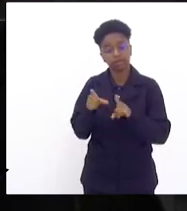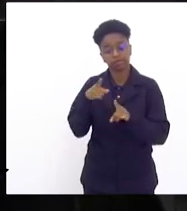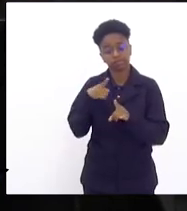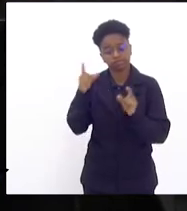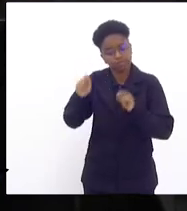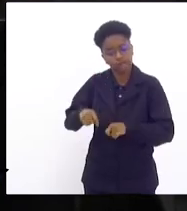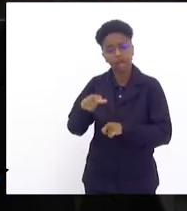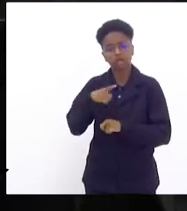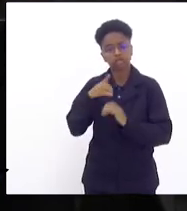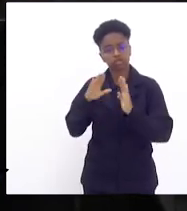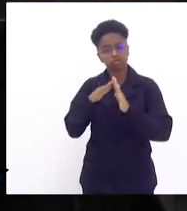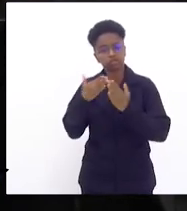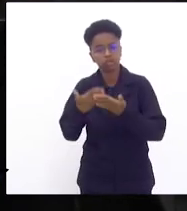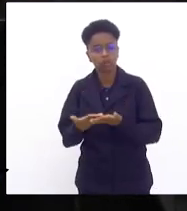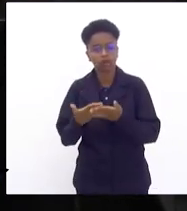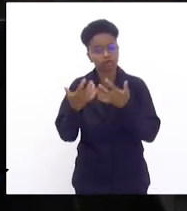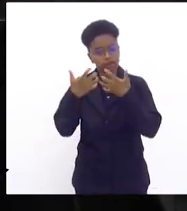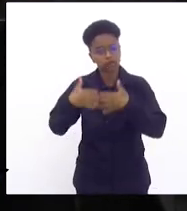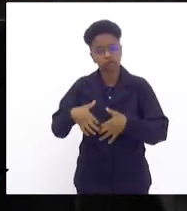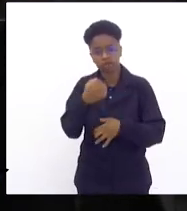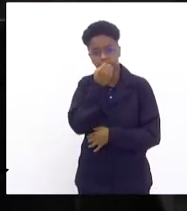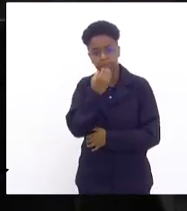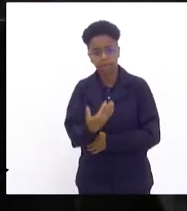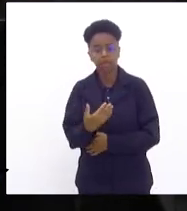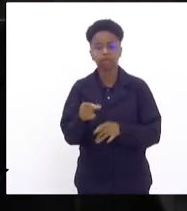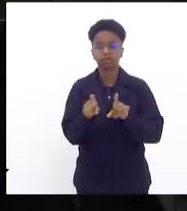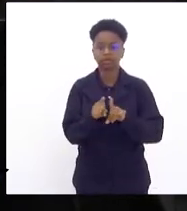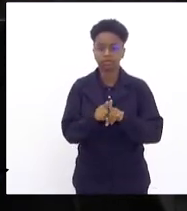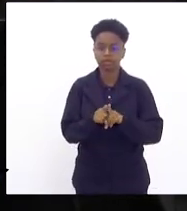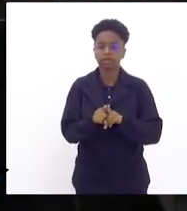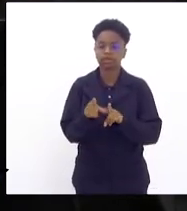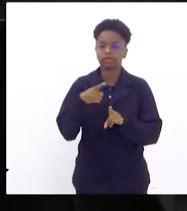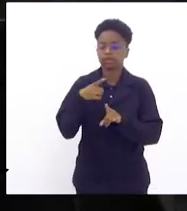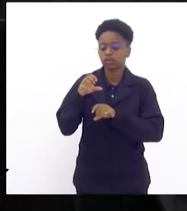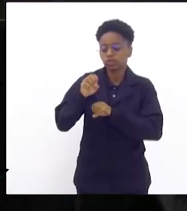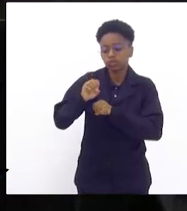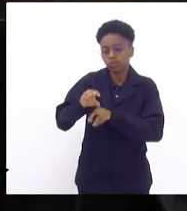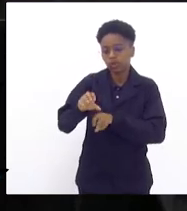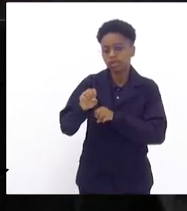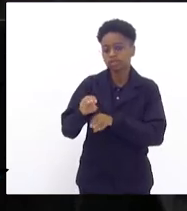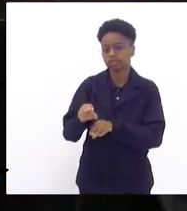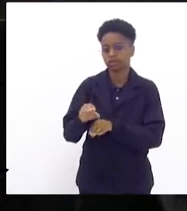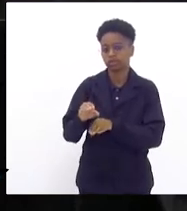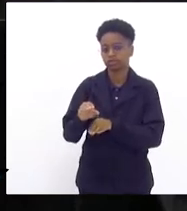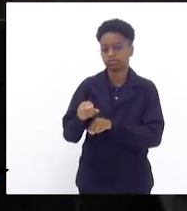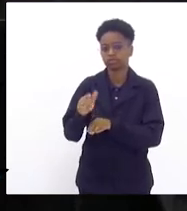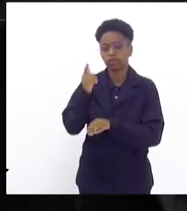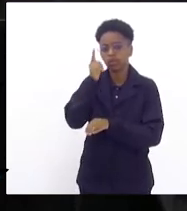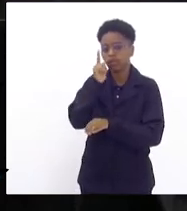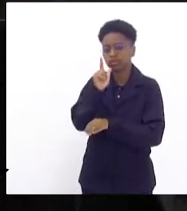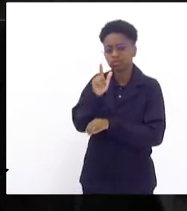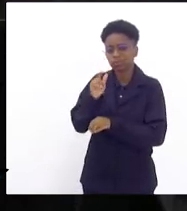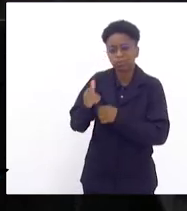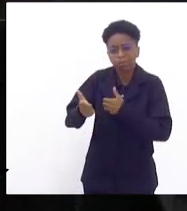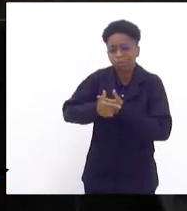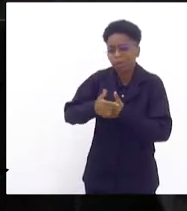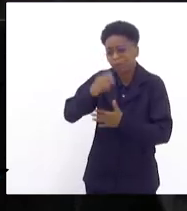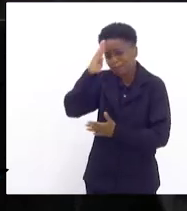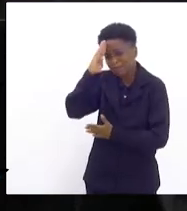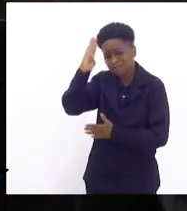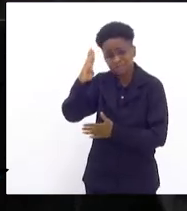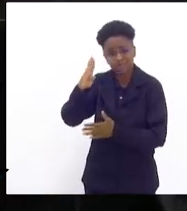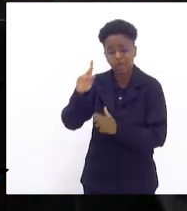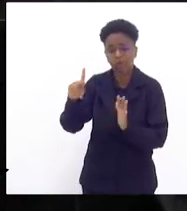funcionando na plenitude e para que a gente tenha a educação cumprindo o seu papel fundamental feito